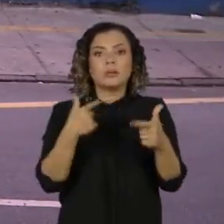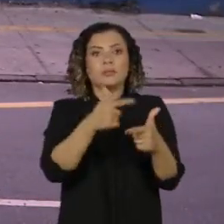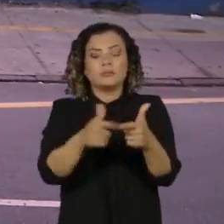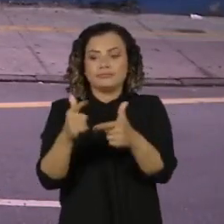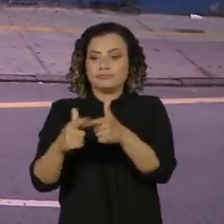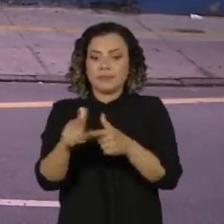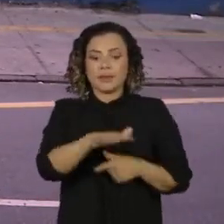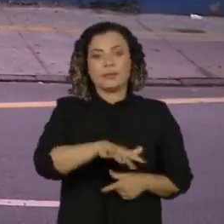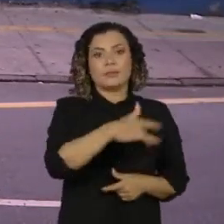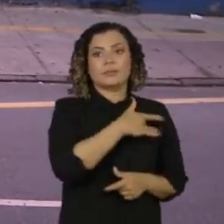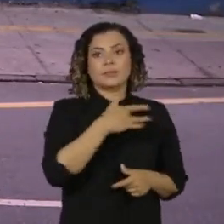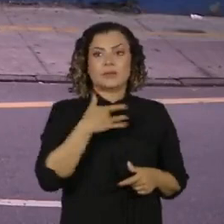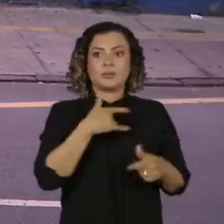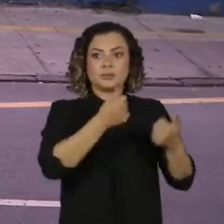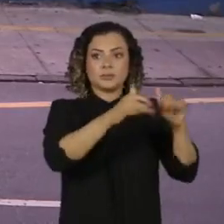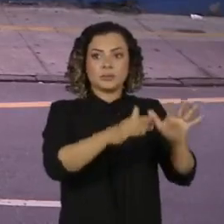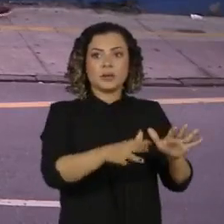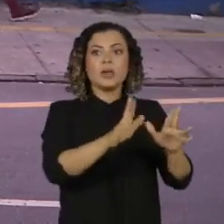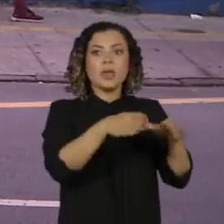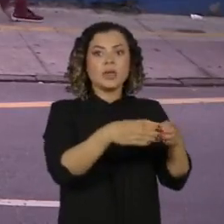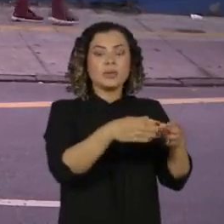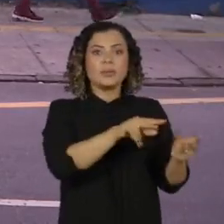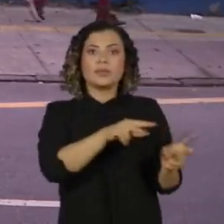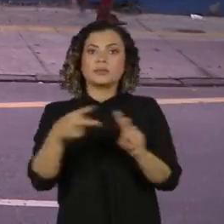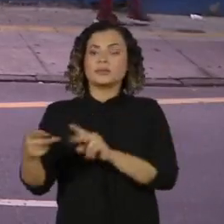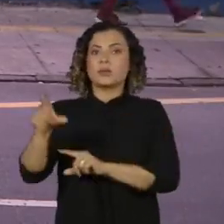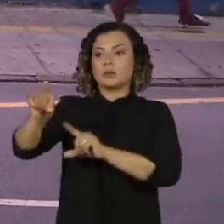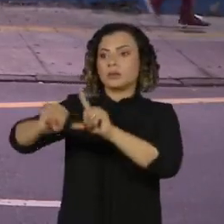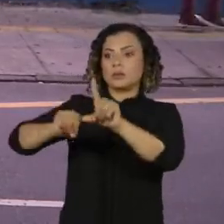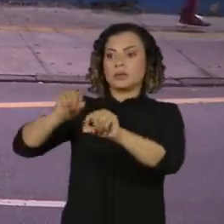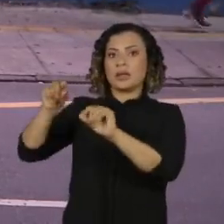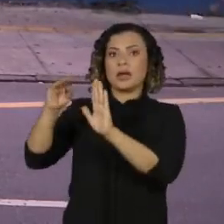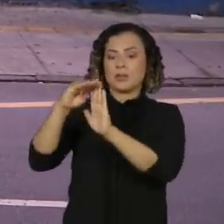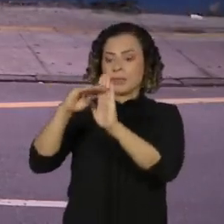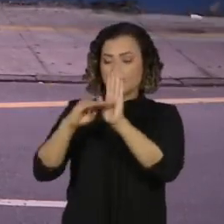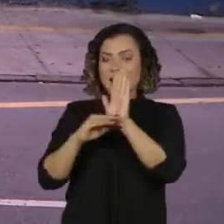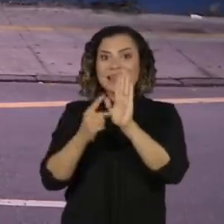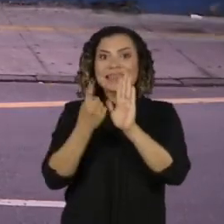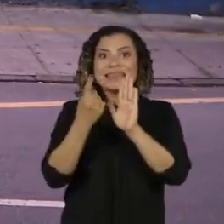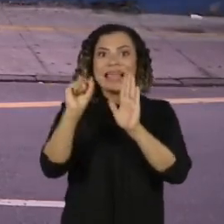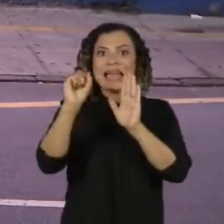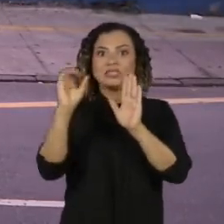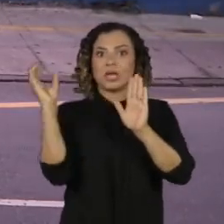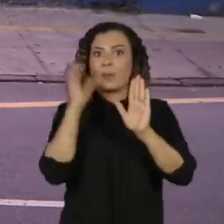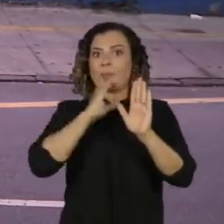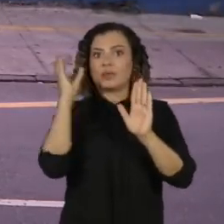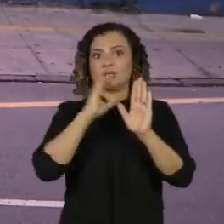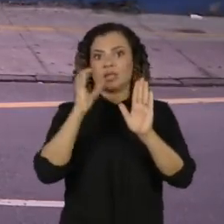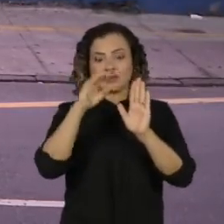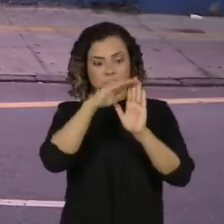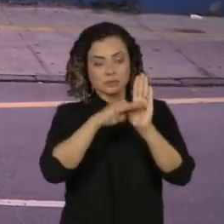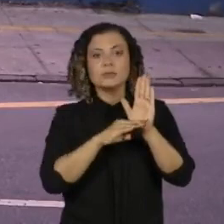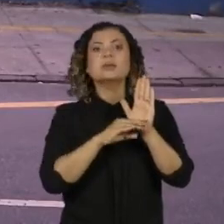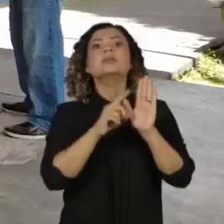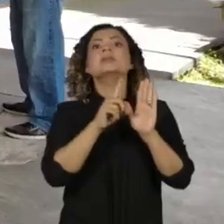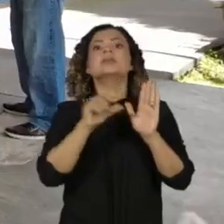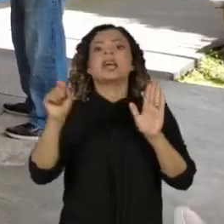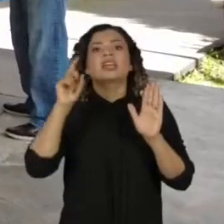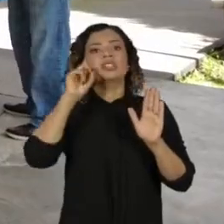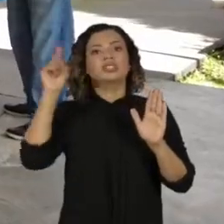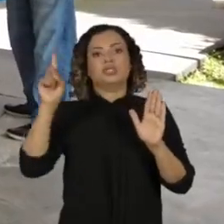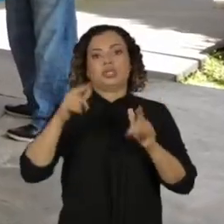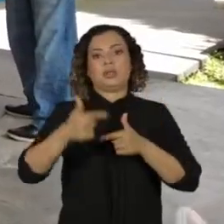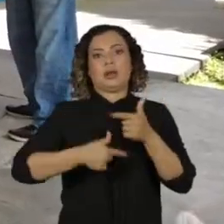impactos na saúde, a equipe de transição indicou 10 pontos emergenciais de atuação nos 100 primeiros dias de governo.